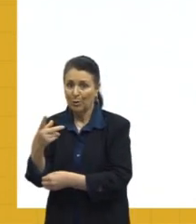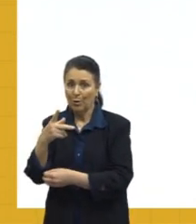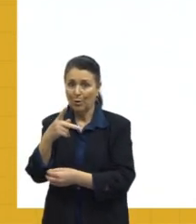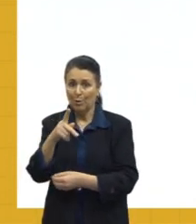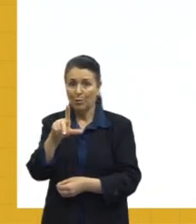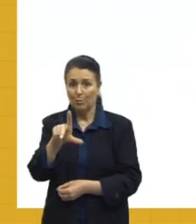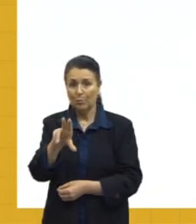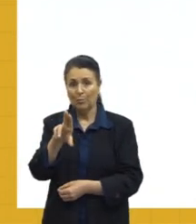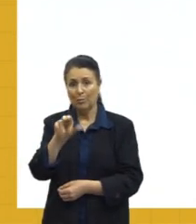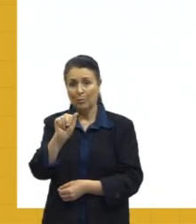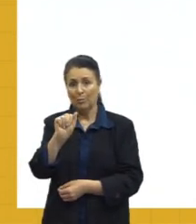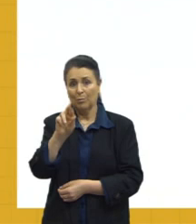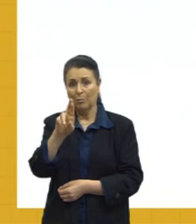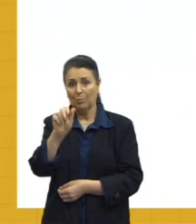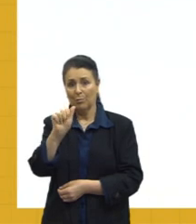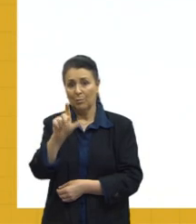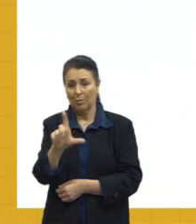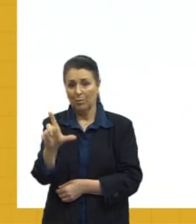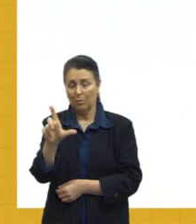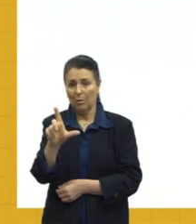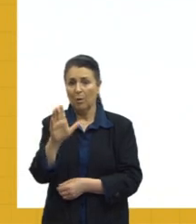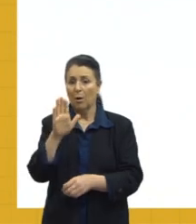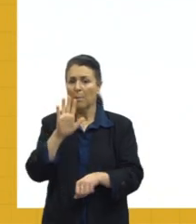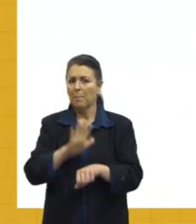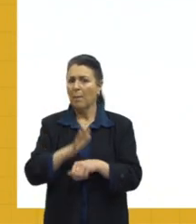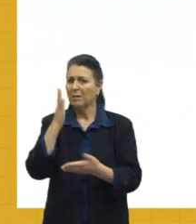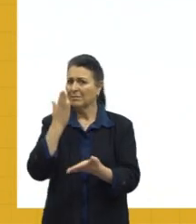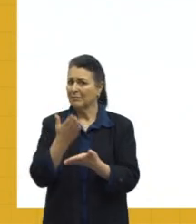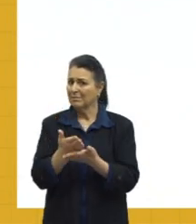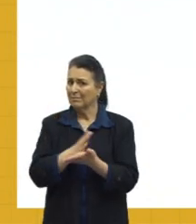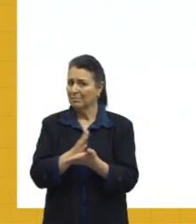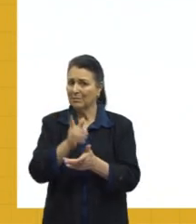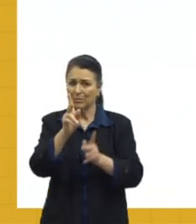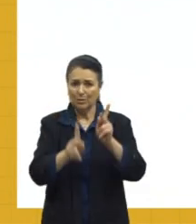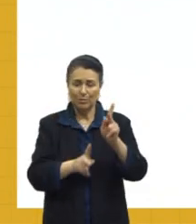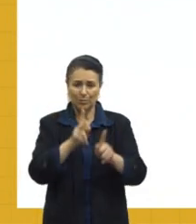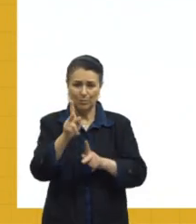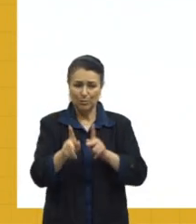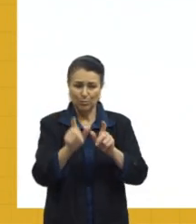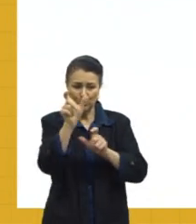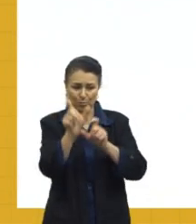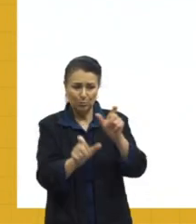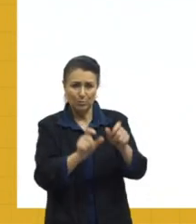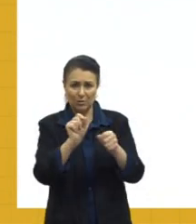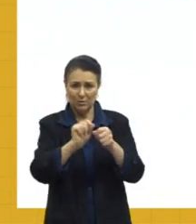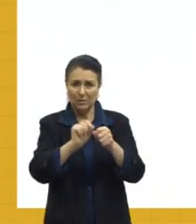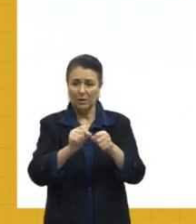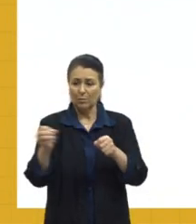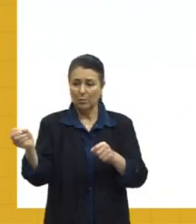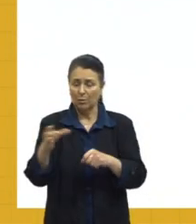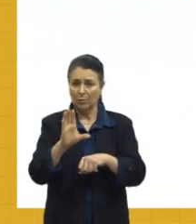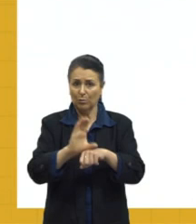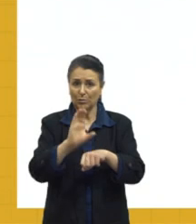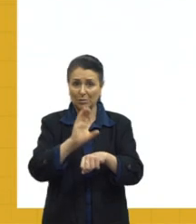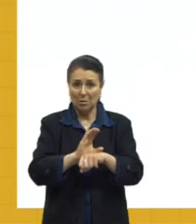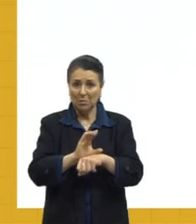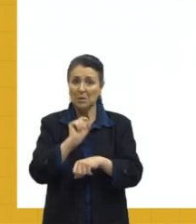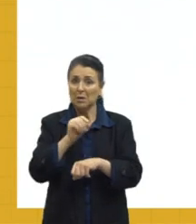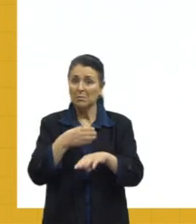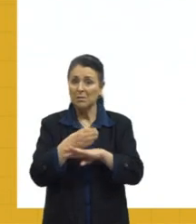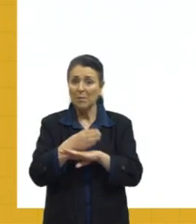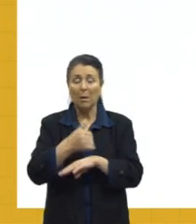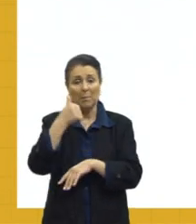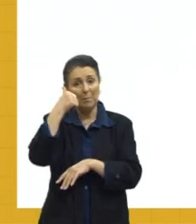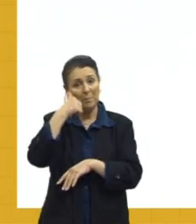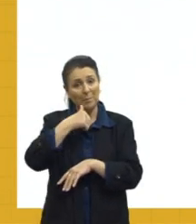mais da metade, vamos dizer assim, das pessoas que estão fazendo essa nova Constituição, são mulheres, pra vocês terem uma